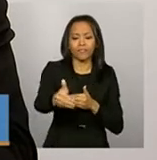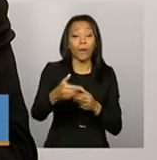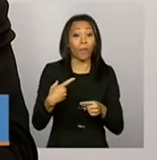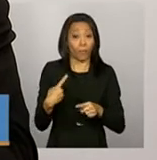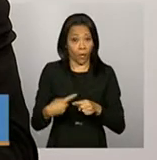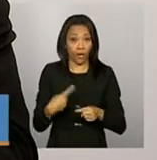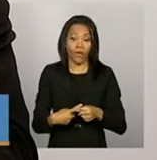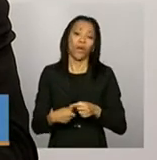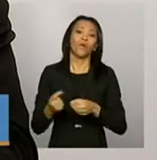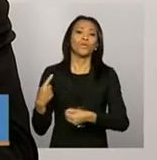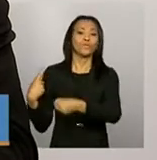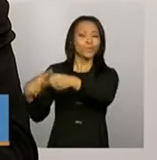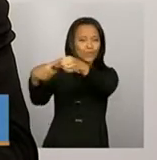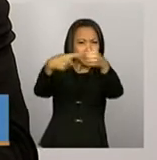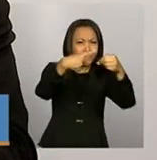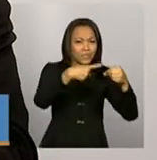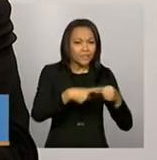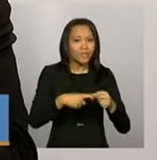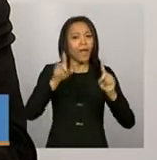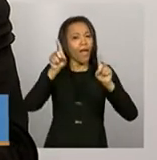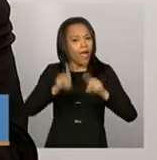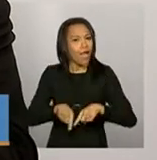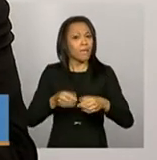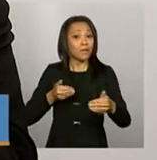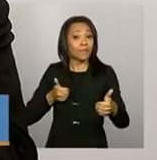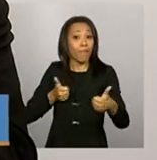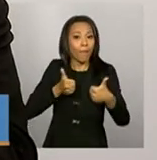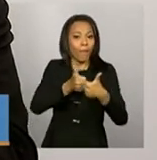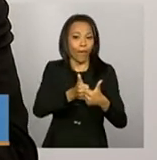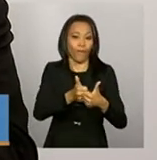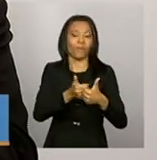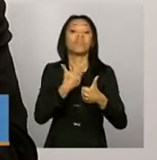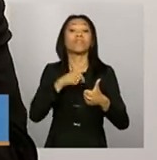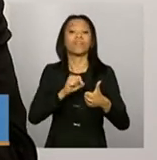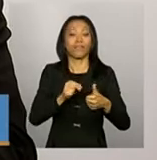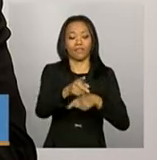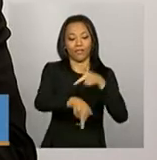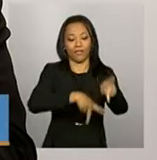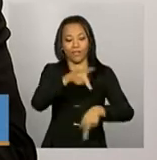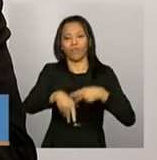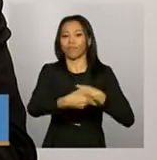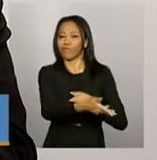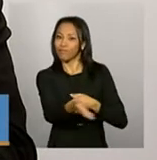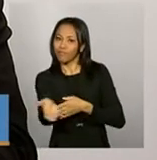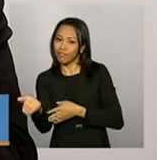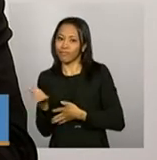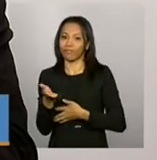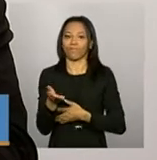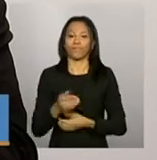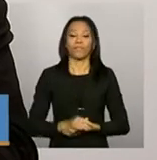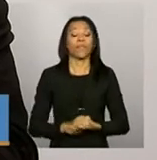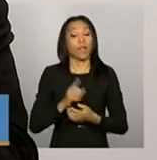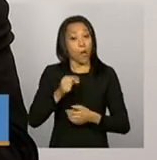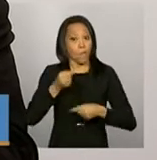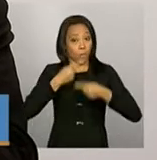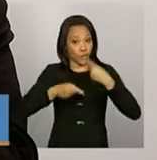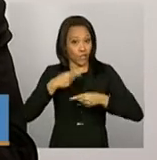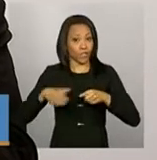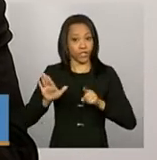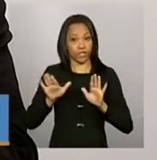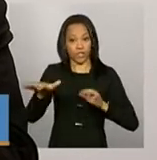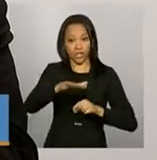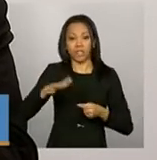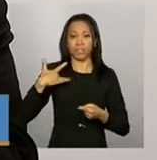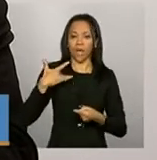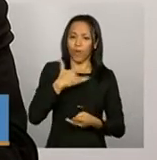municípios são os entes federados que estão mais próximos do público dessas políticas. Então, políticas de saúde, políticas